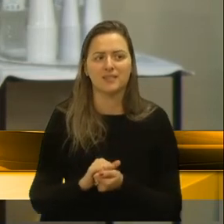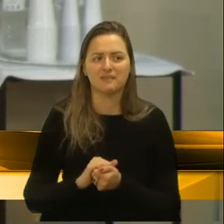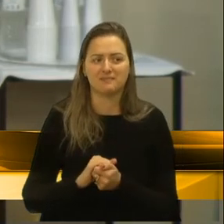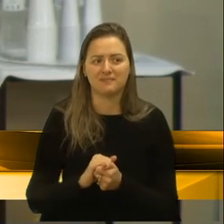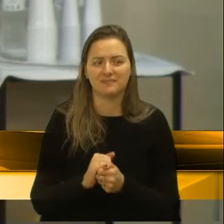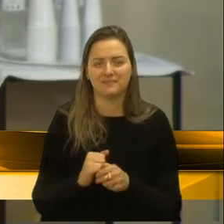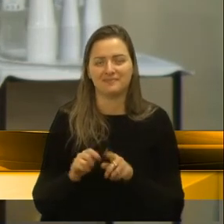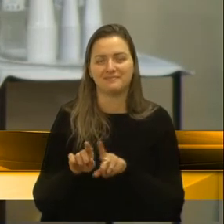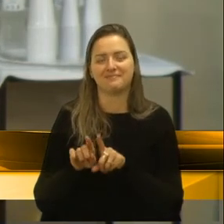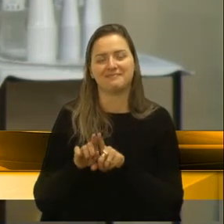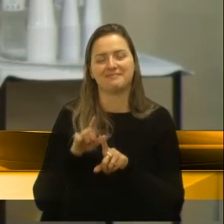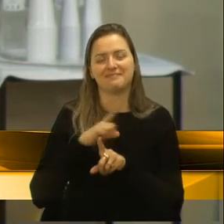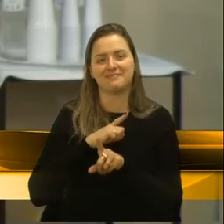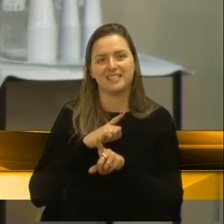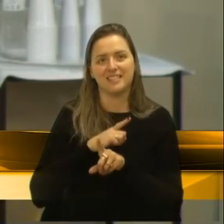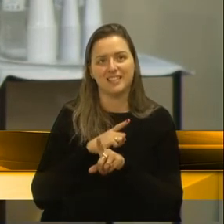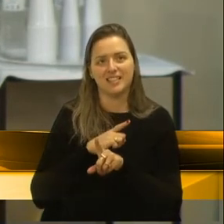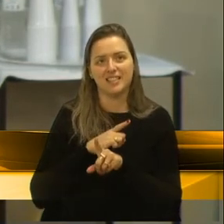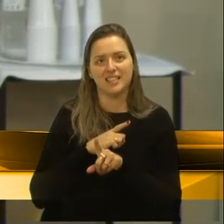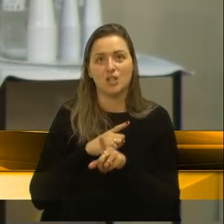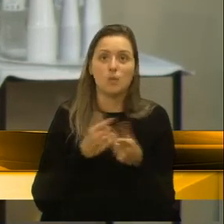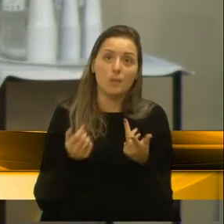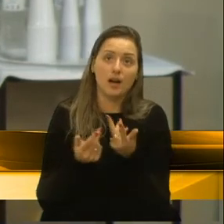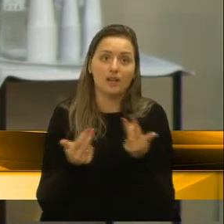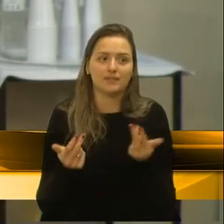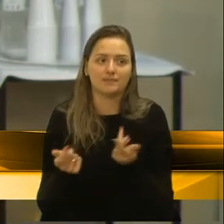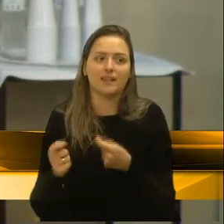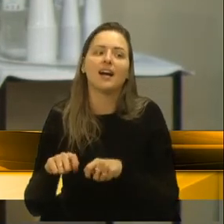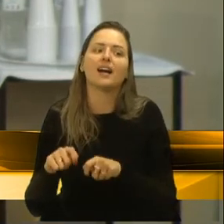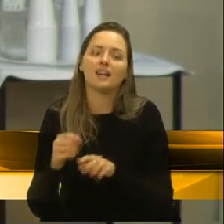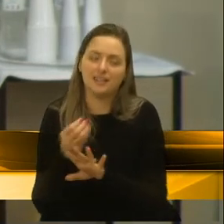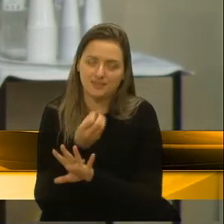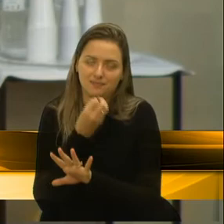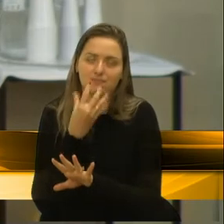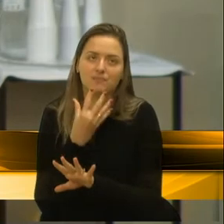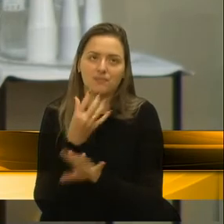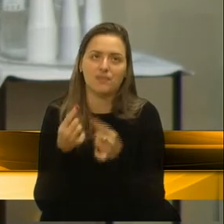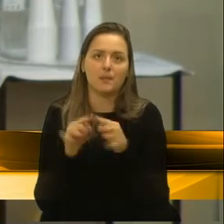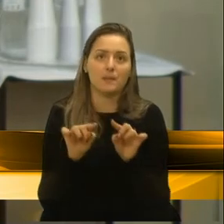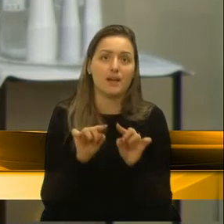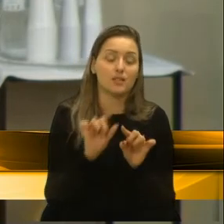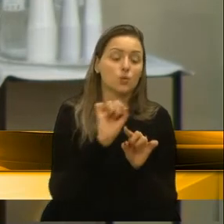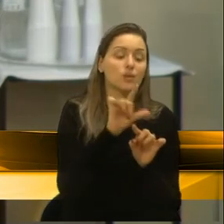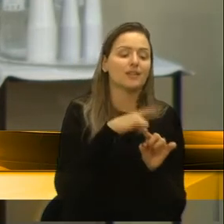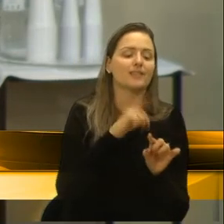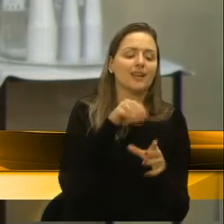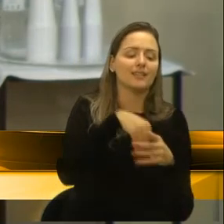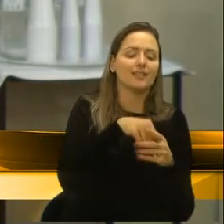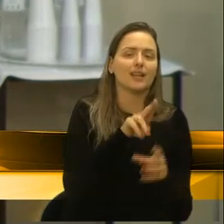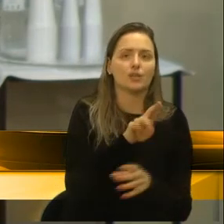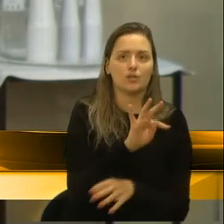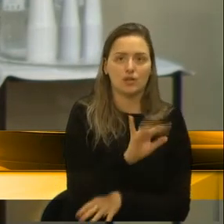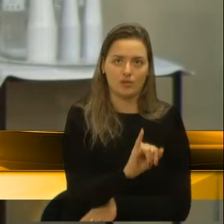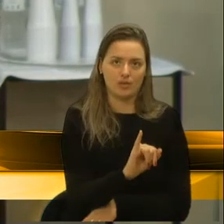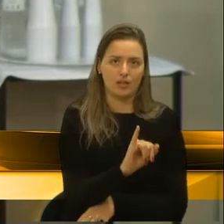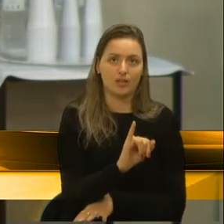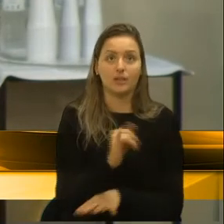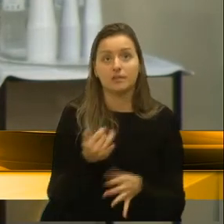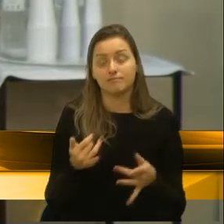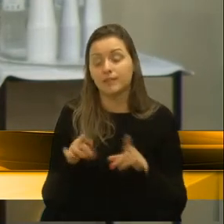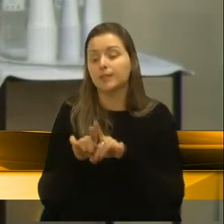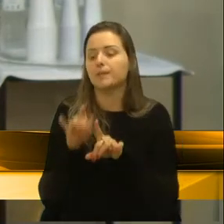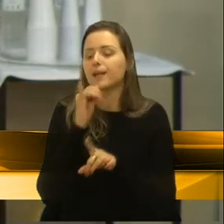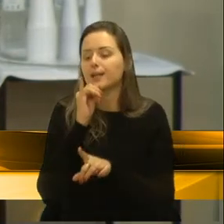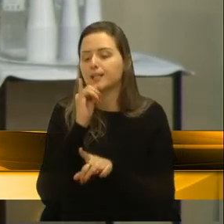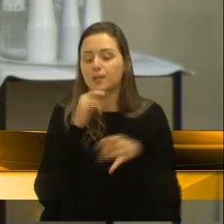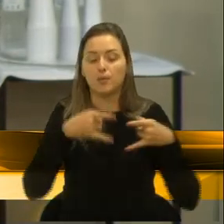óbitos. A gente está com uma curva boa, mas a gente tem poucos leitos de UTI. E essa... Até mesmo, por exemplo,